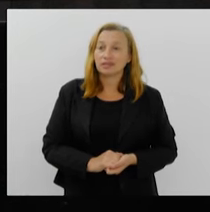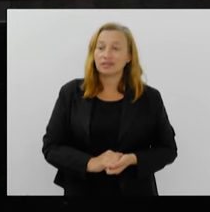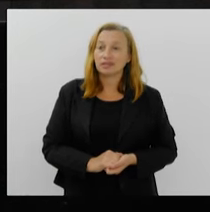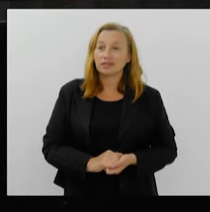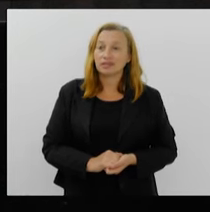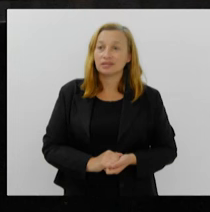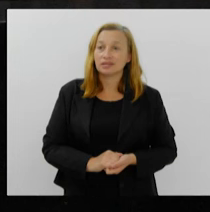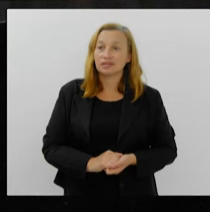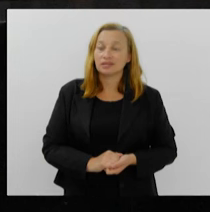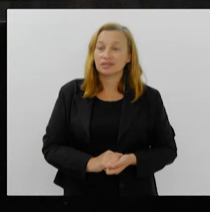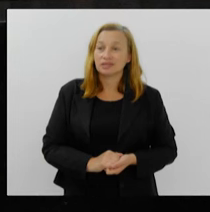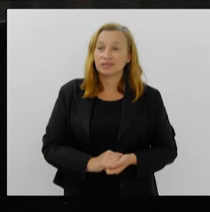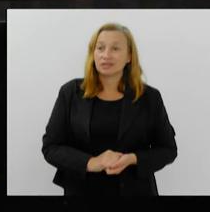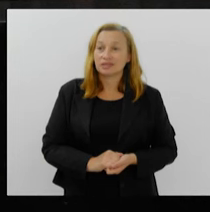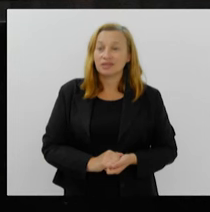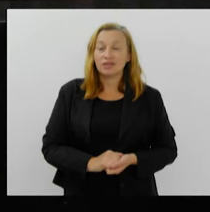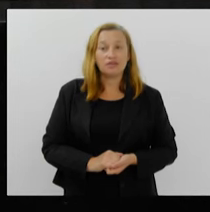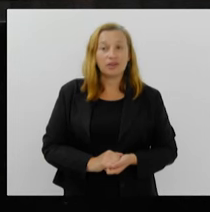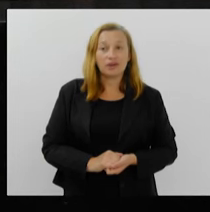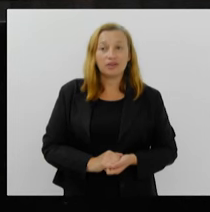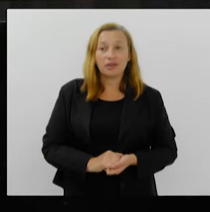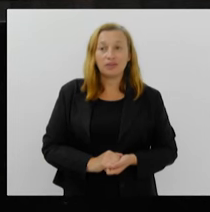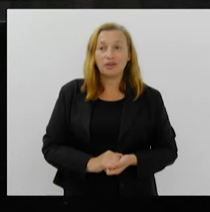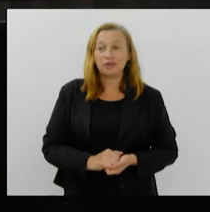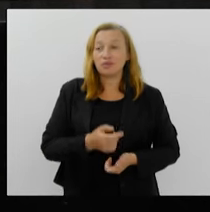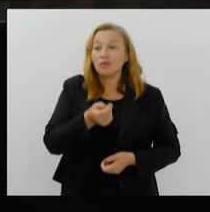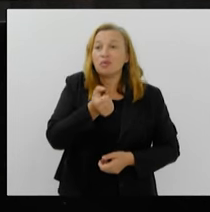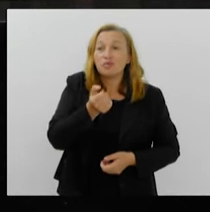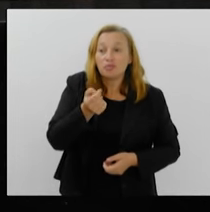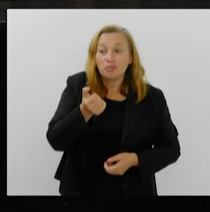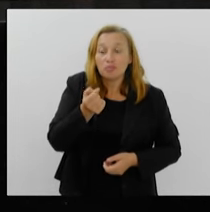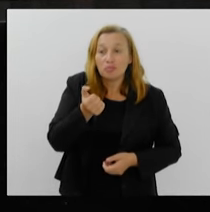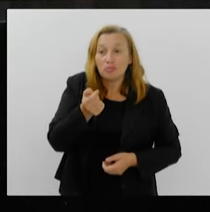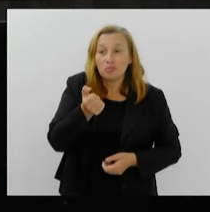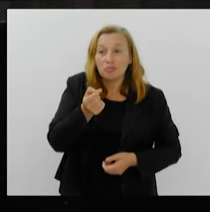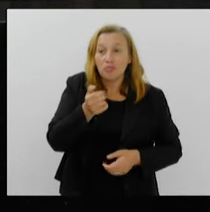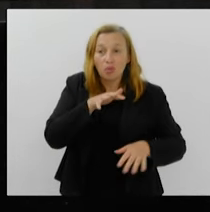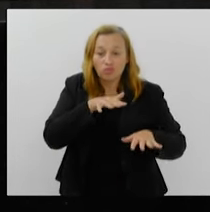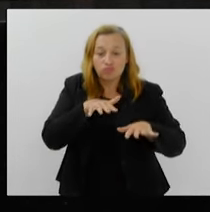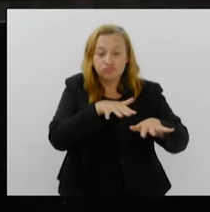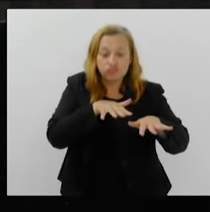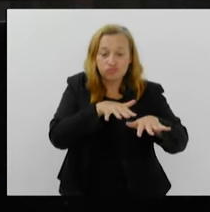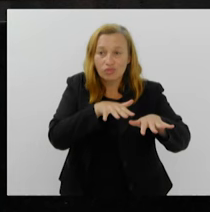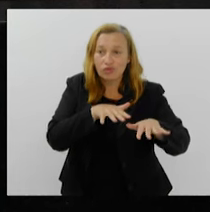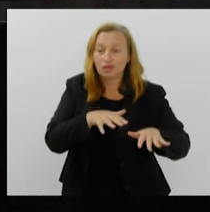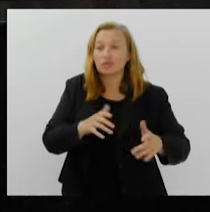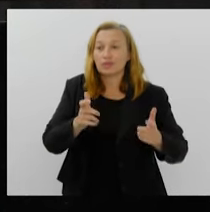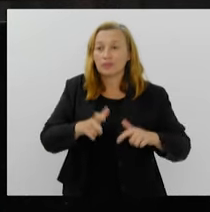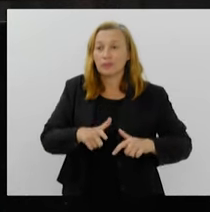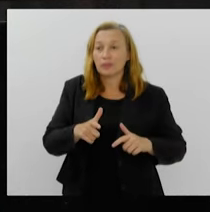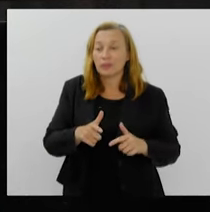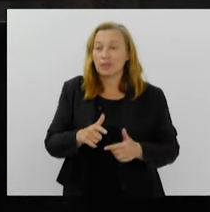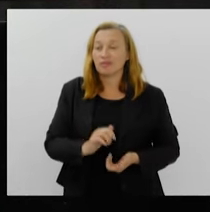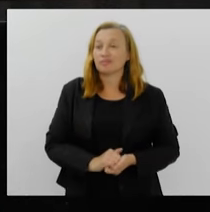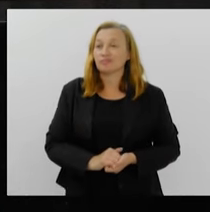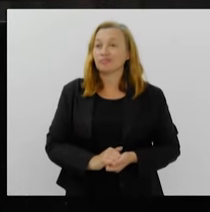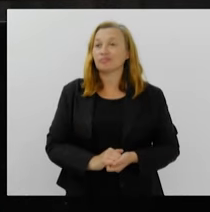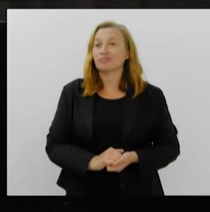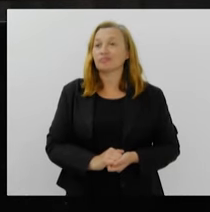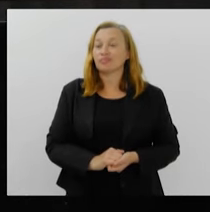ficar com pouco trânsito e adormecida, isto é, sem vida,